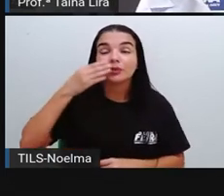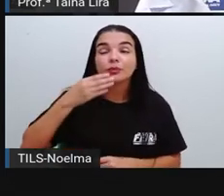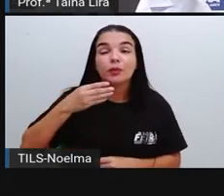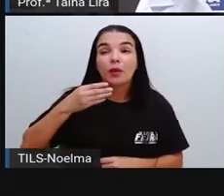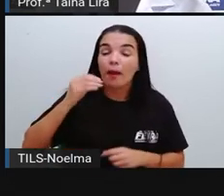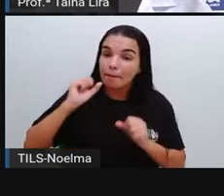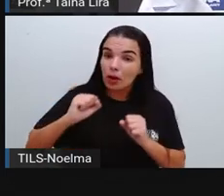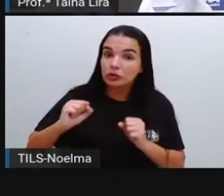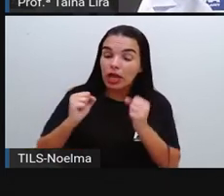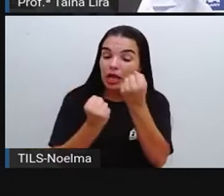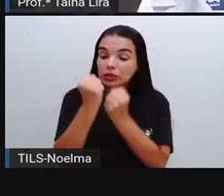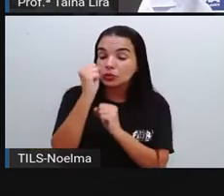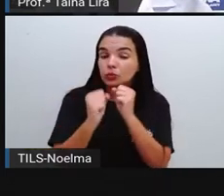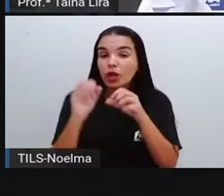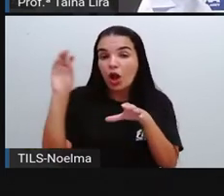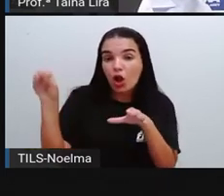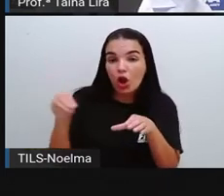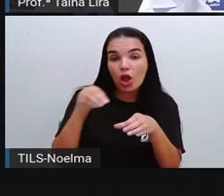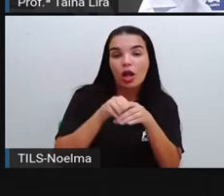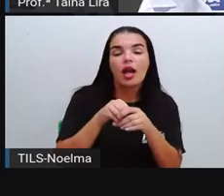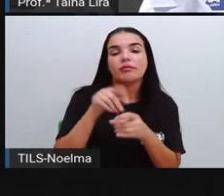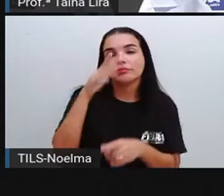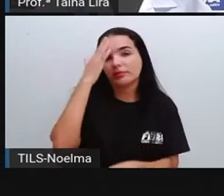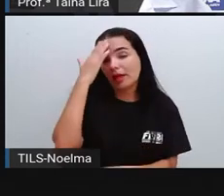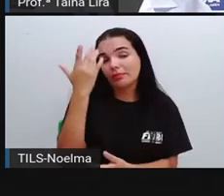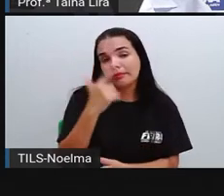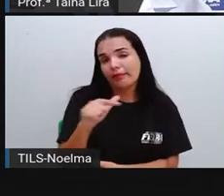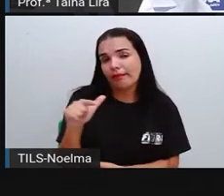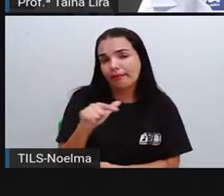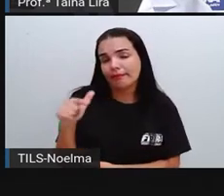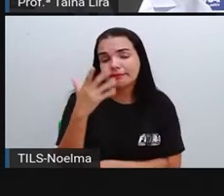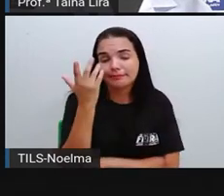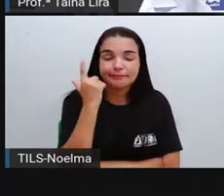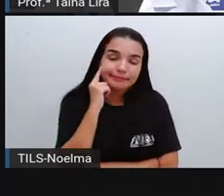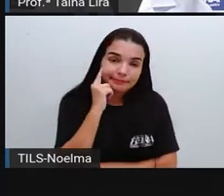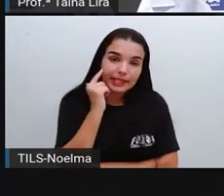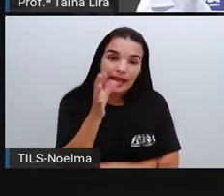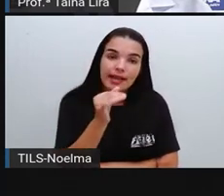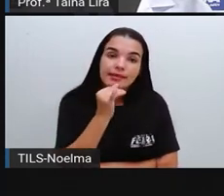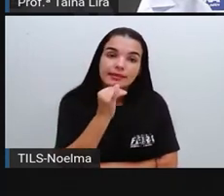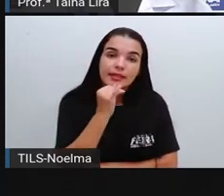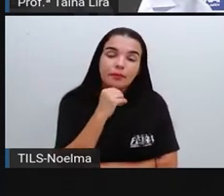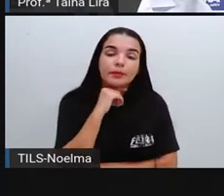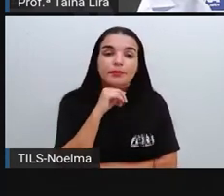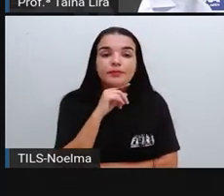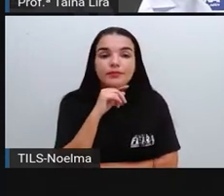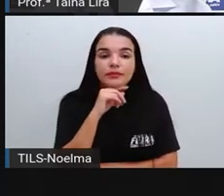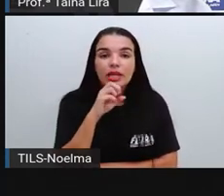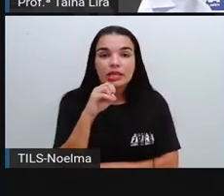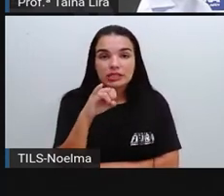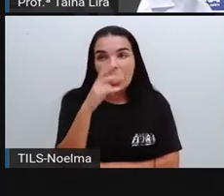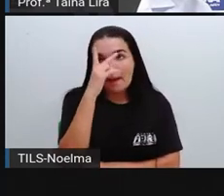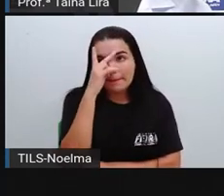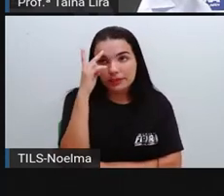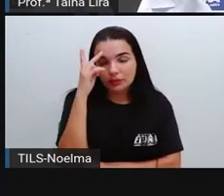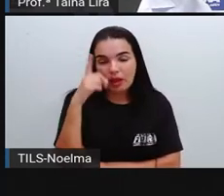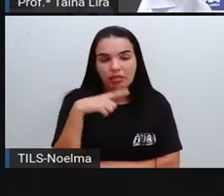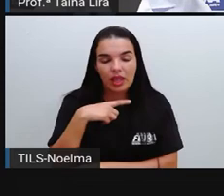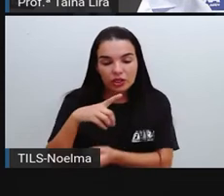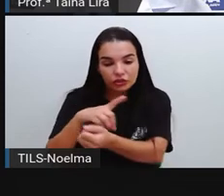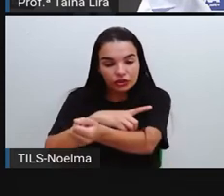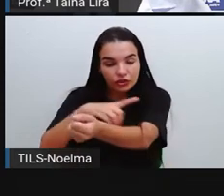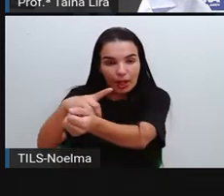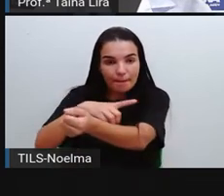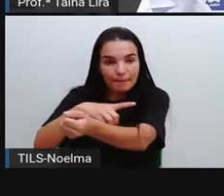sabe. Então, por exemplo, quem sabia que, por exemplo, a pessoa que tem diabetes, muitas vezes, não pode